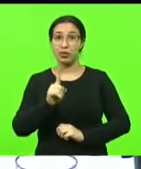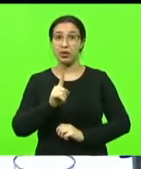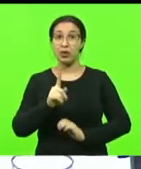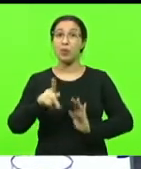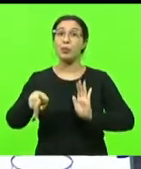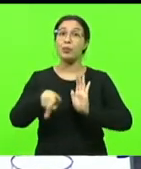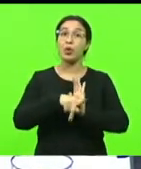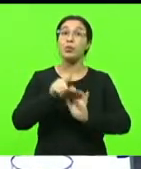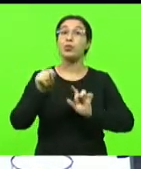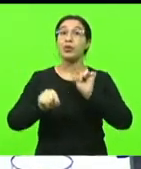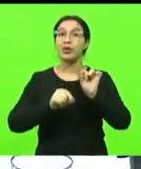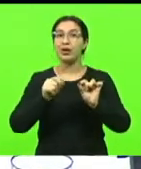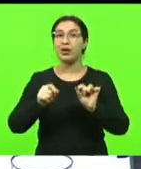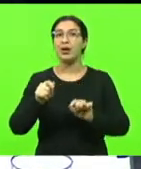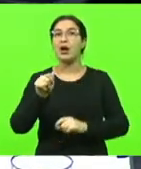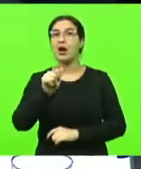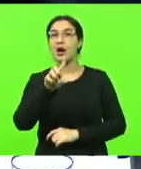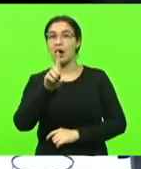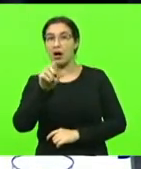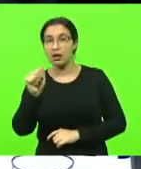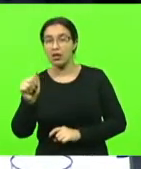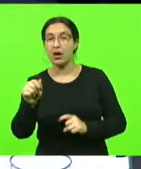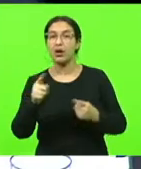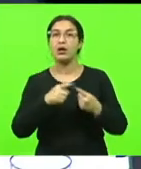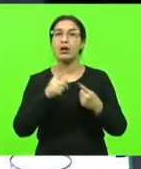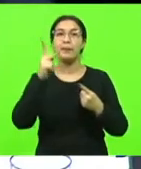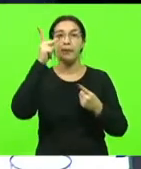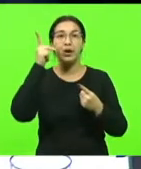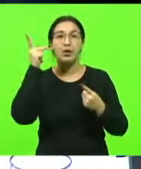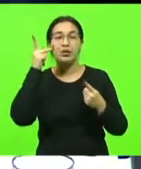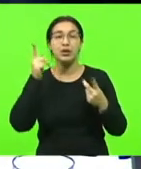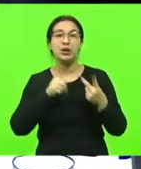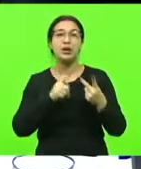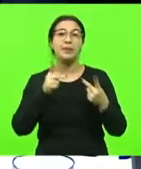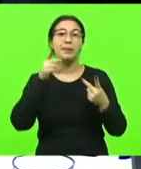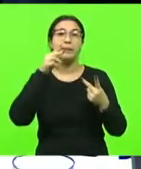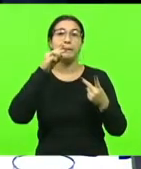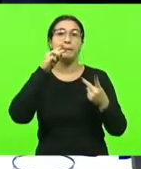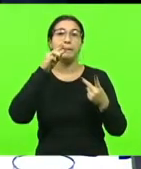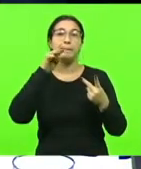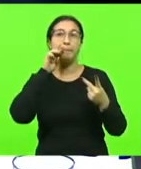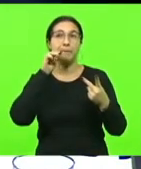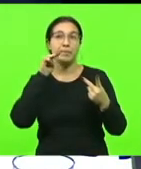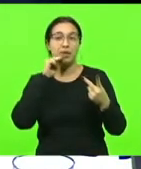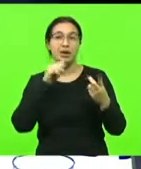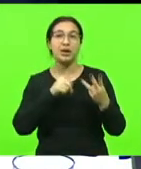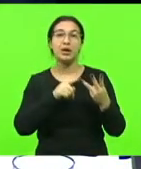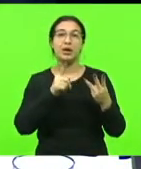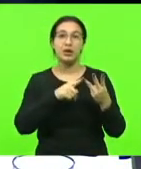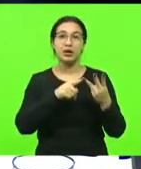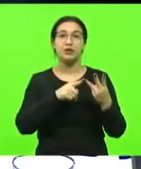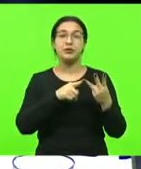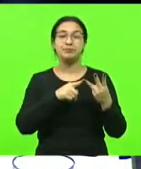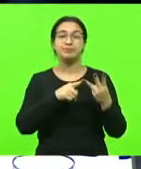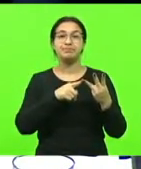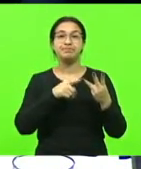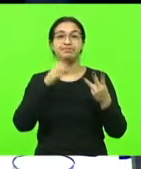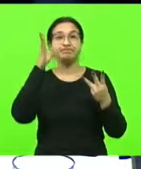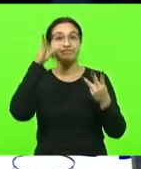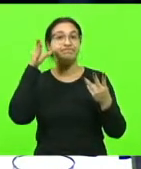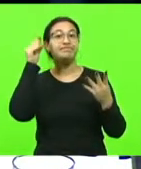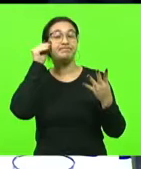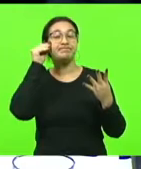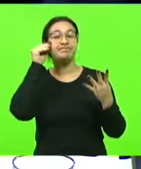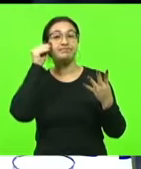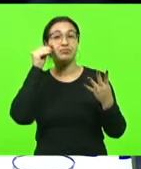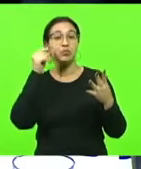deputada Ada de Luca, da deputada Paulinha, da deputada Marlene Fengler. Nós, quatro mulheres, tomamos a